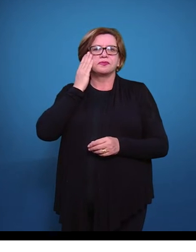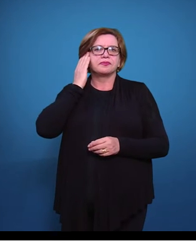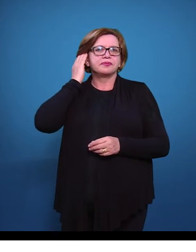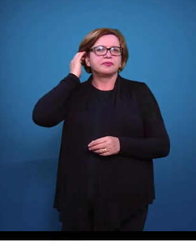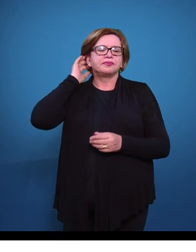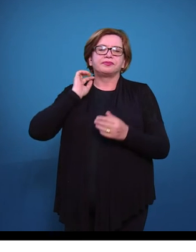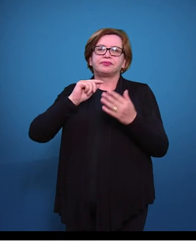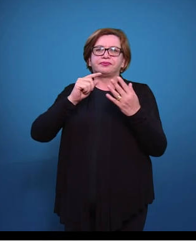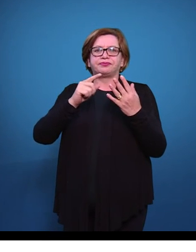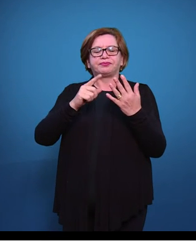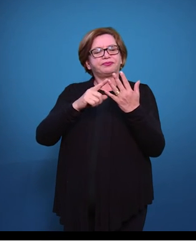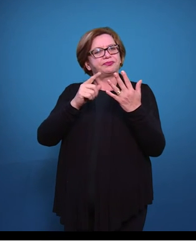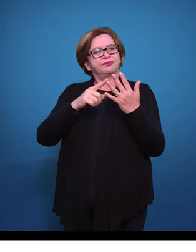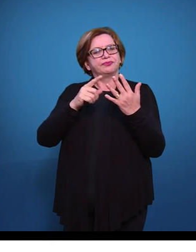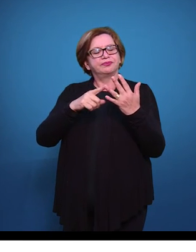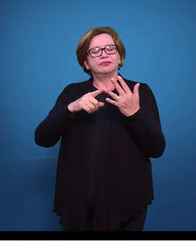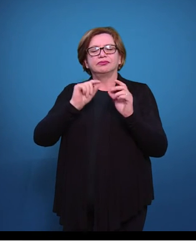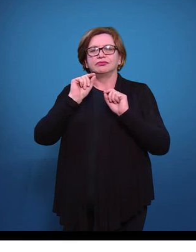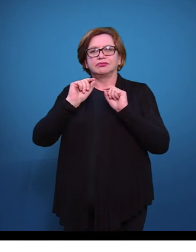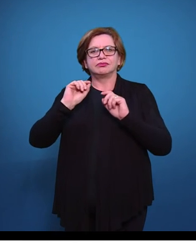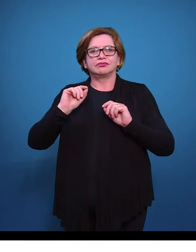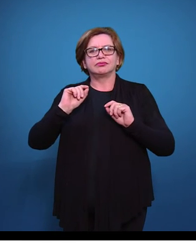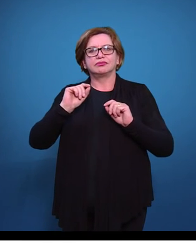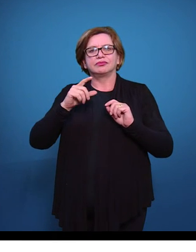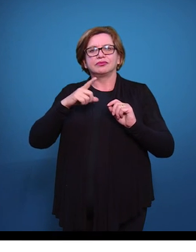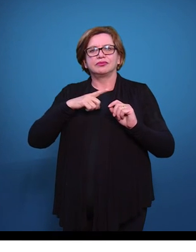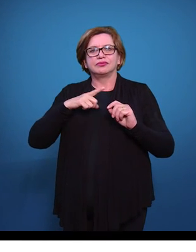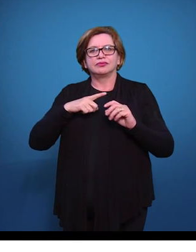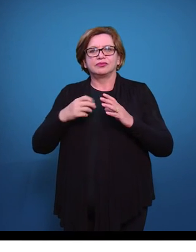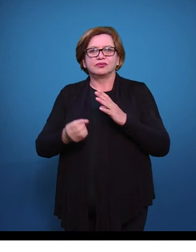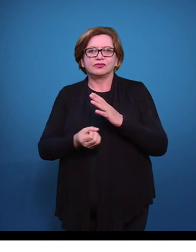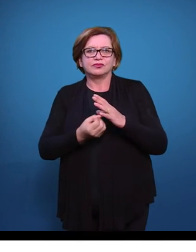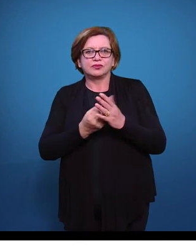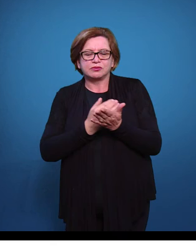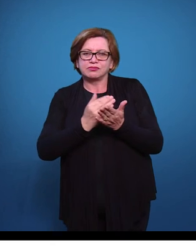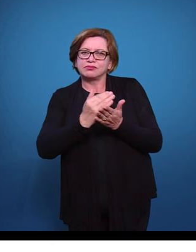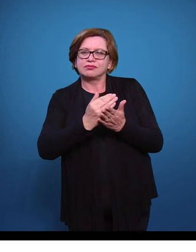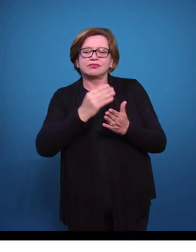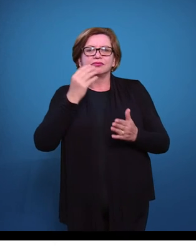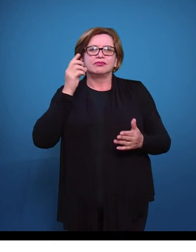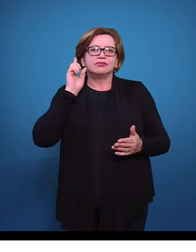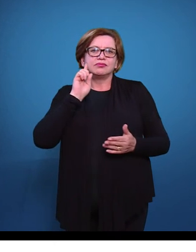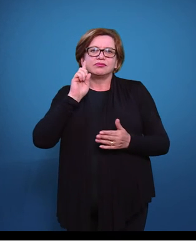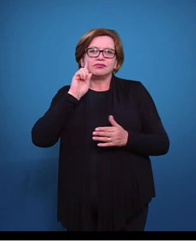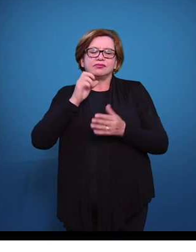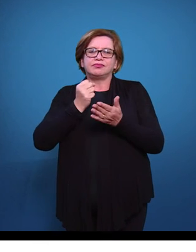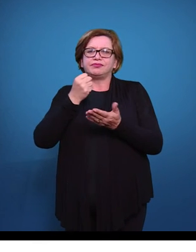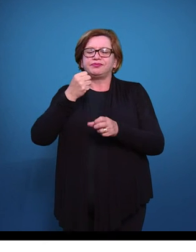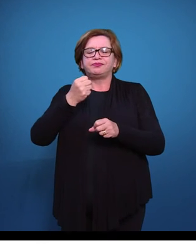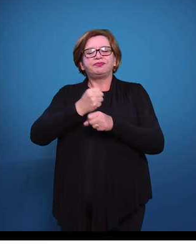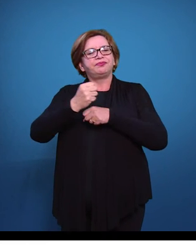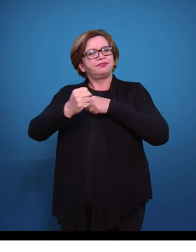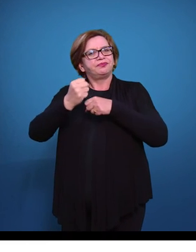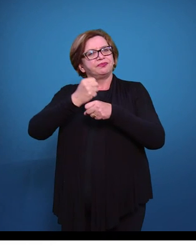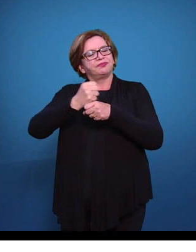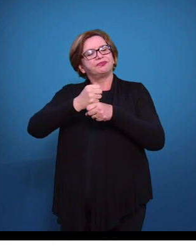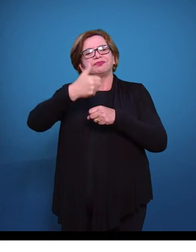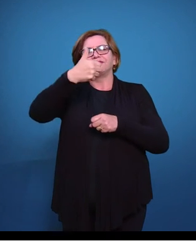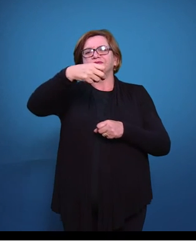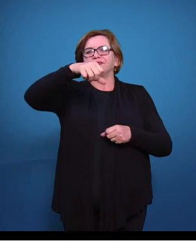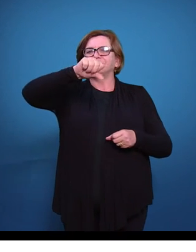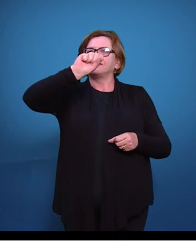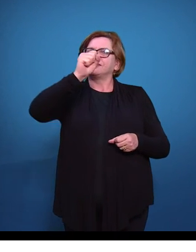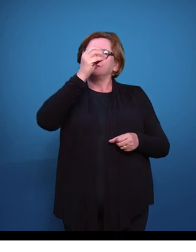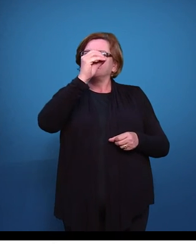Na quarta geração da educação à distância, surgiu, então, nos Estados Unidos, em 1980, e por ela